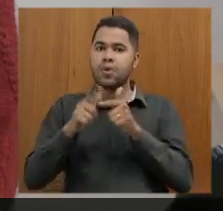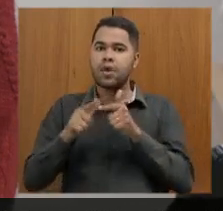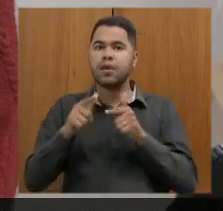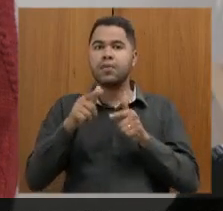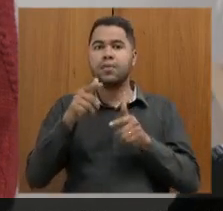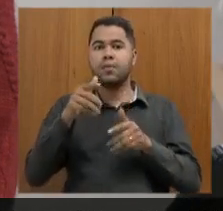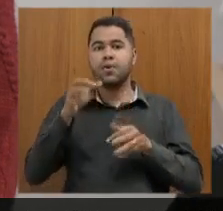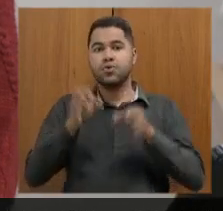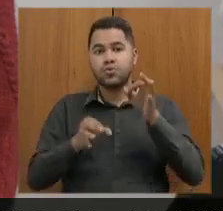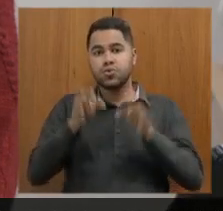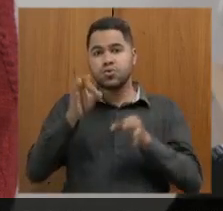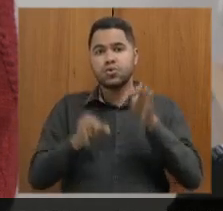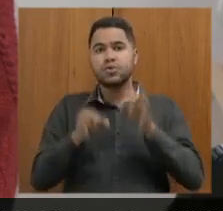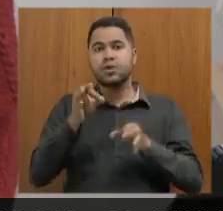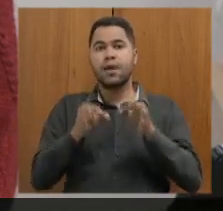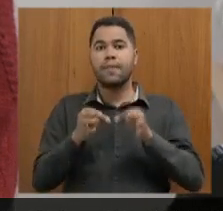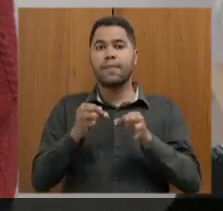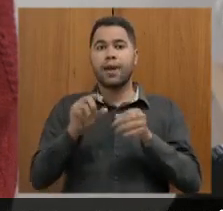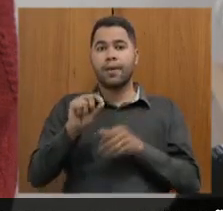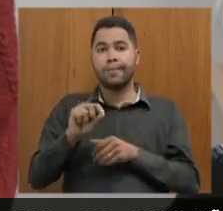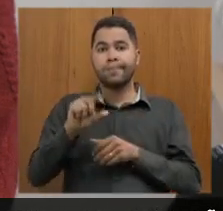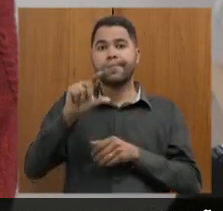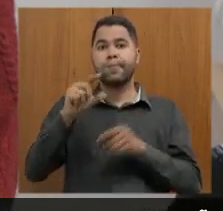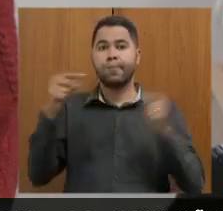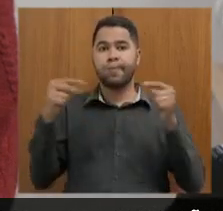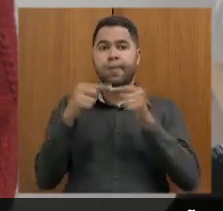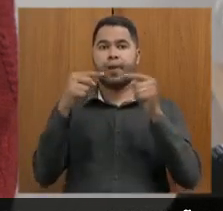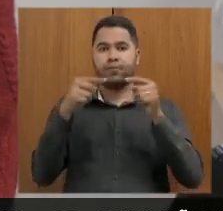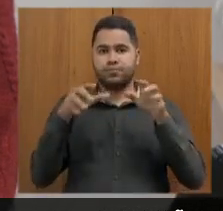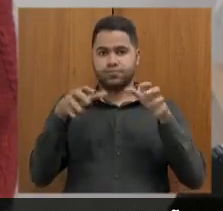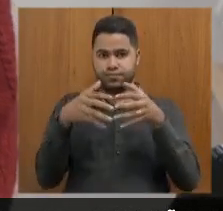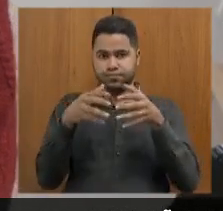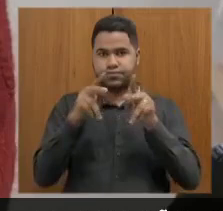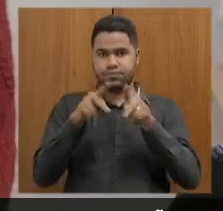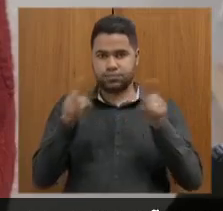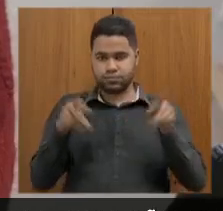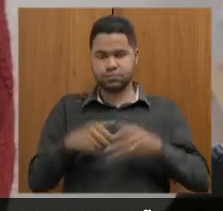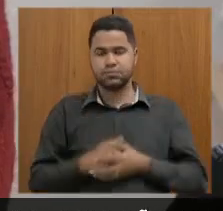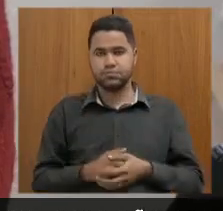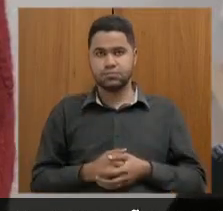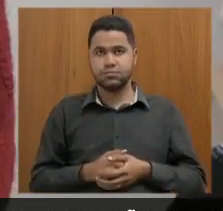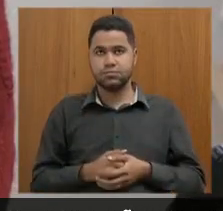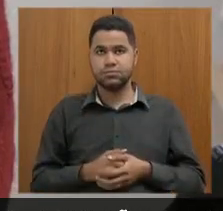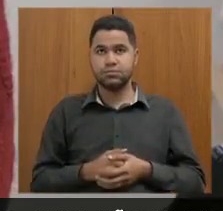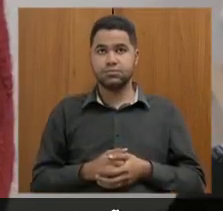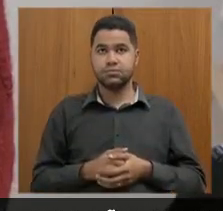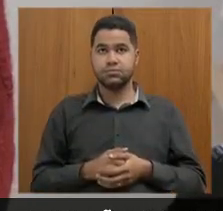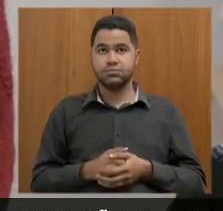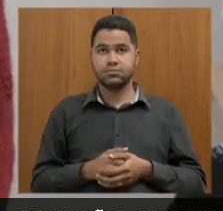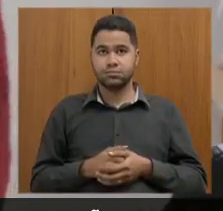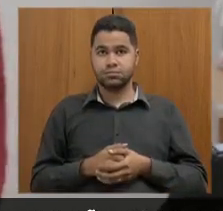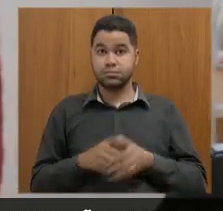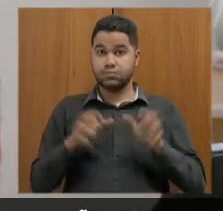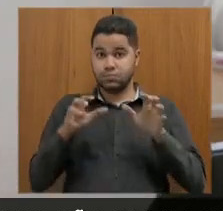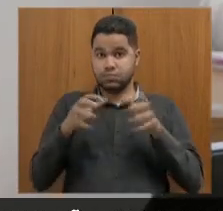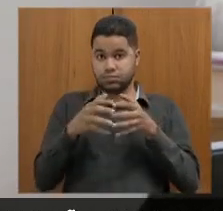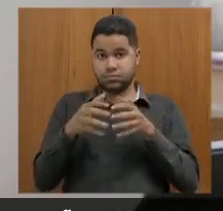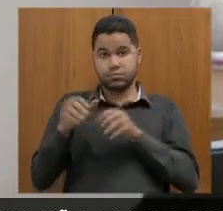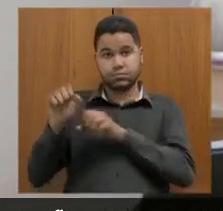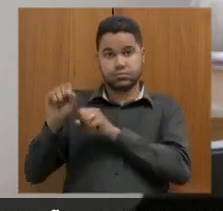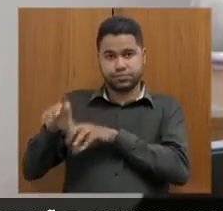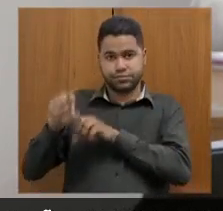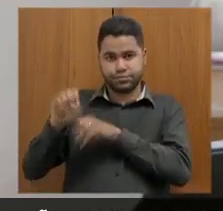salários na proporção pedida pela categoria. Isso aqui, a categoria é a educação.